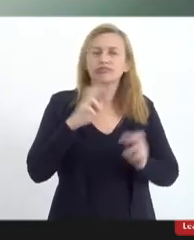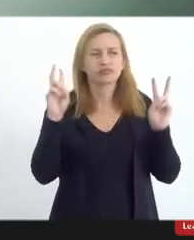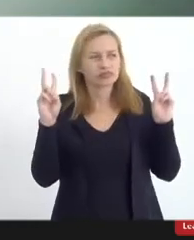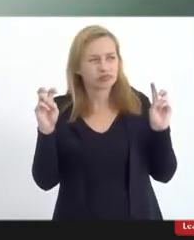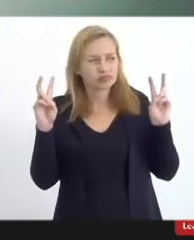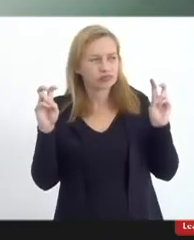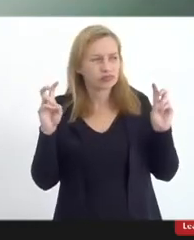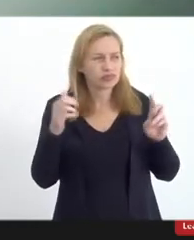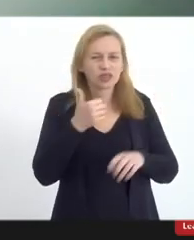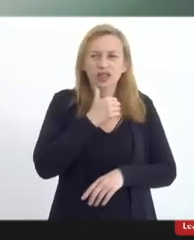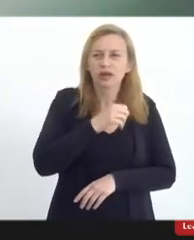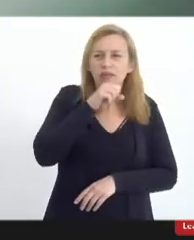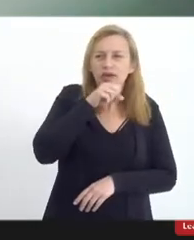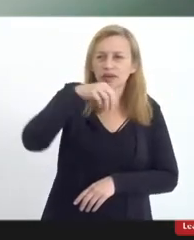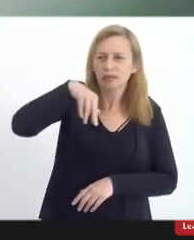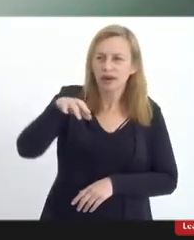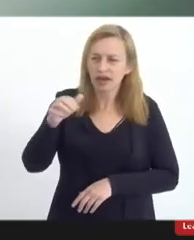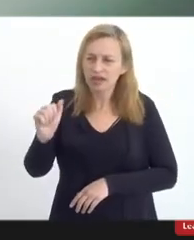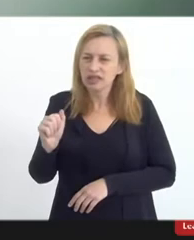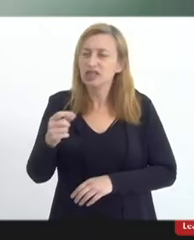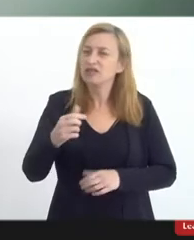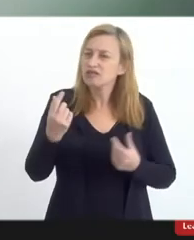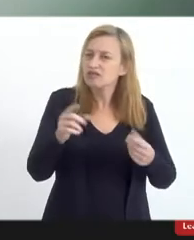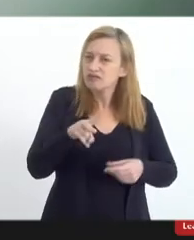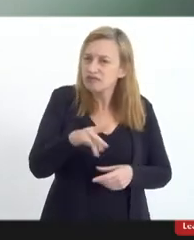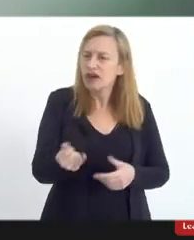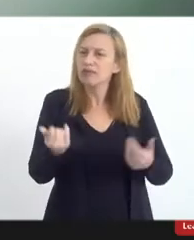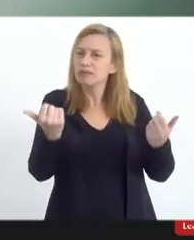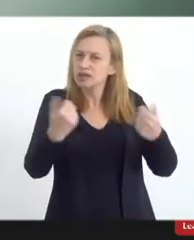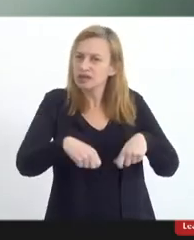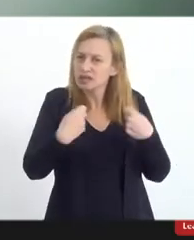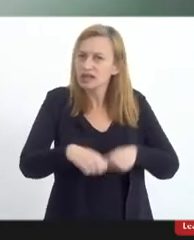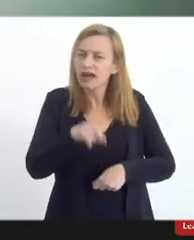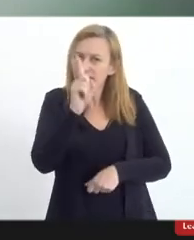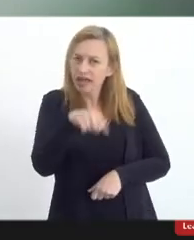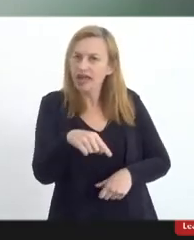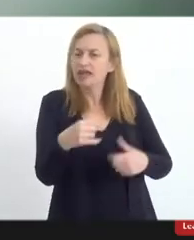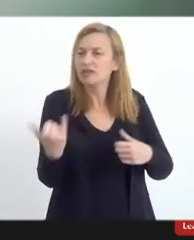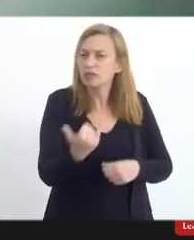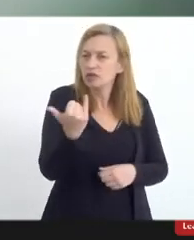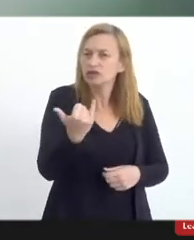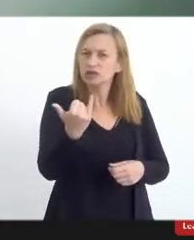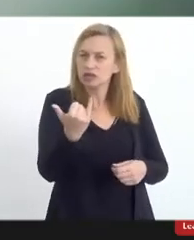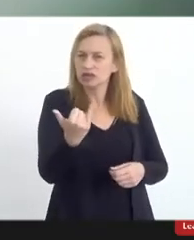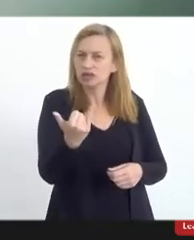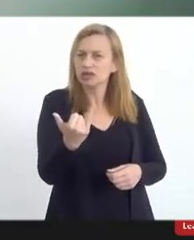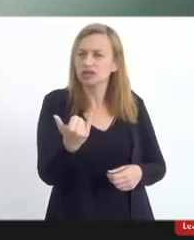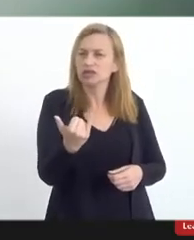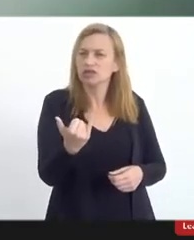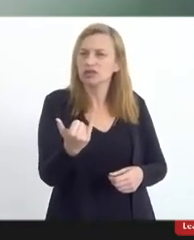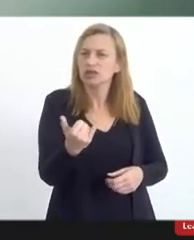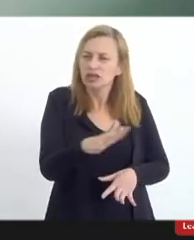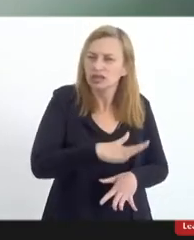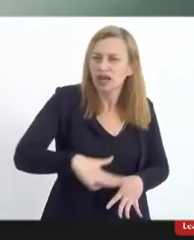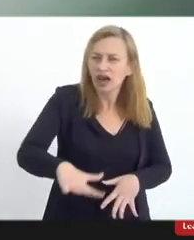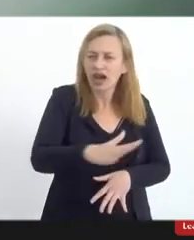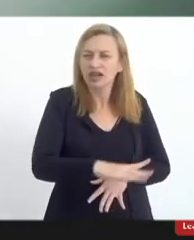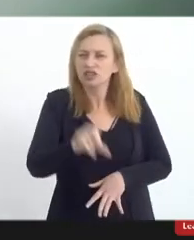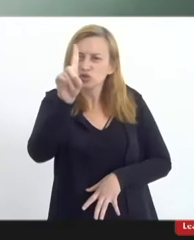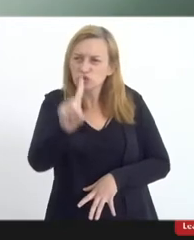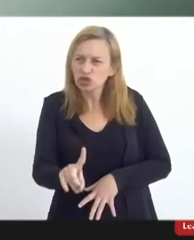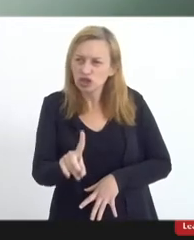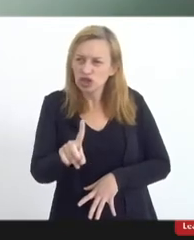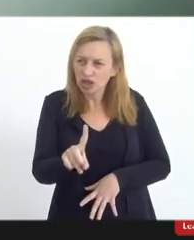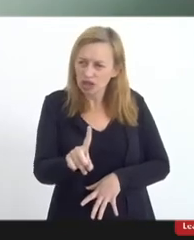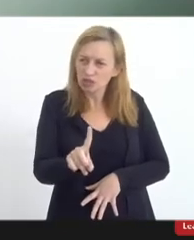como o da Mãe Márcia, que a gente vai precisar, e é necessário a intervenção da área do direito, do